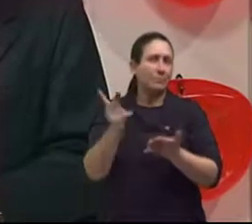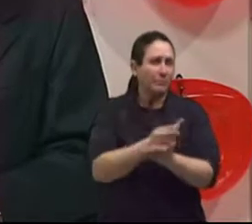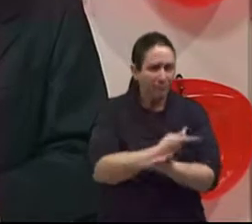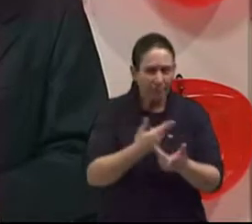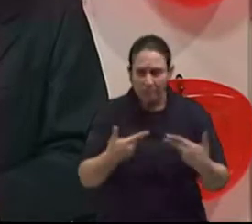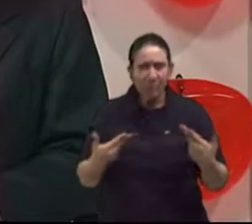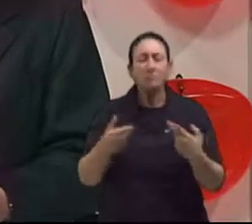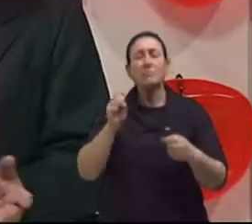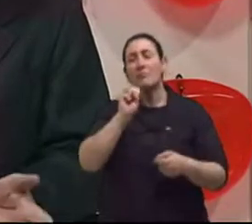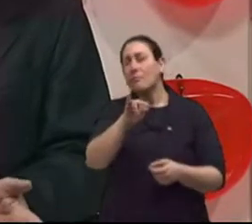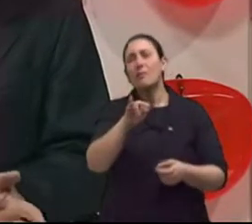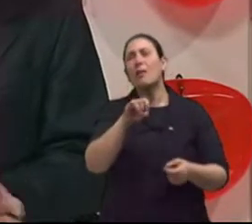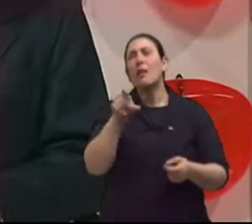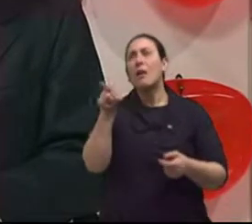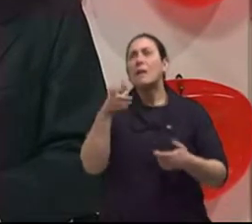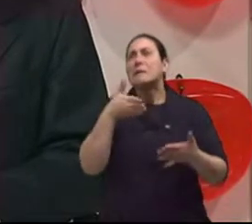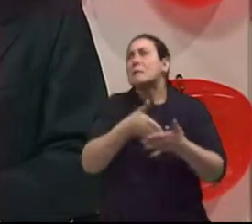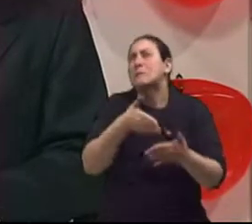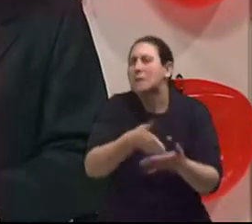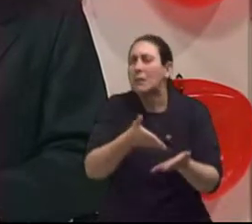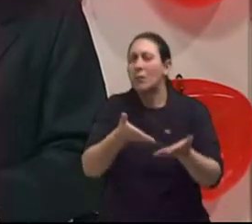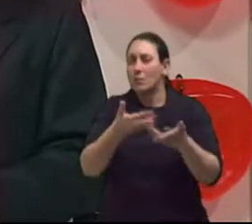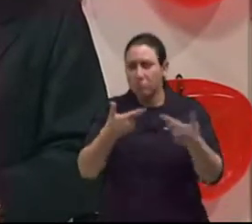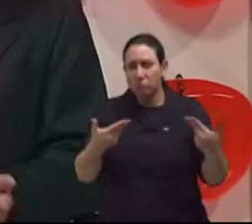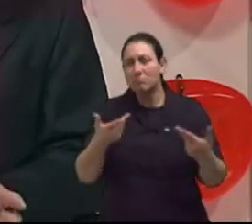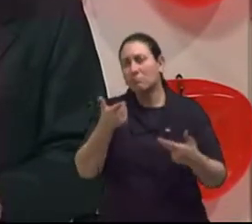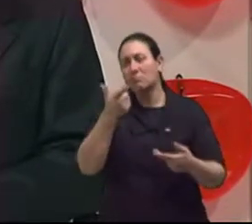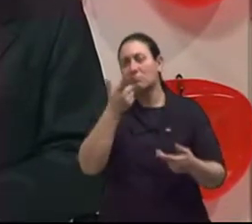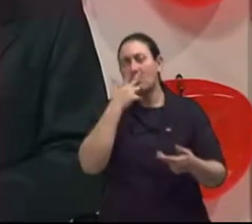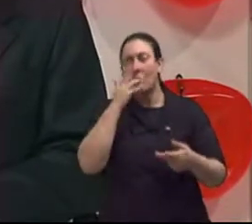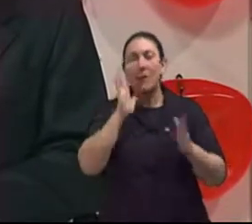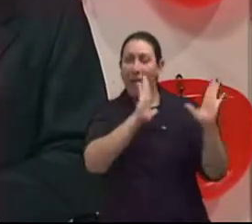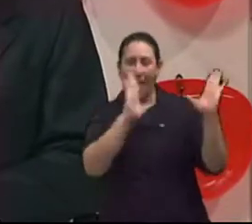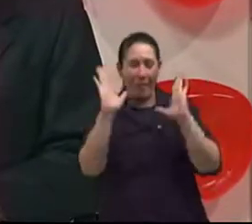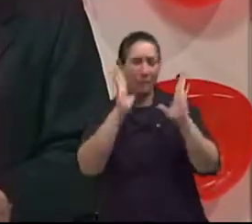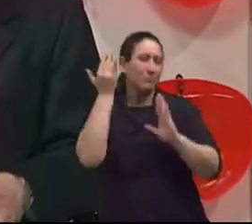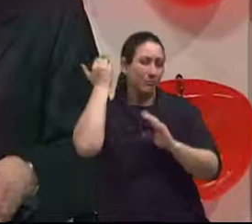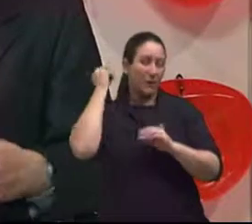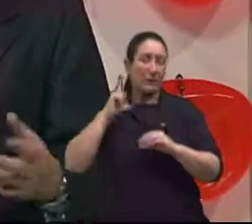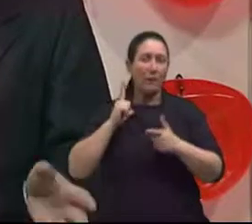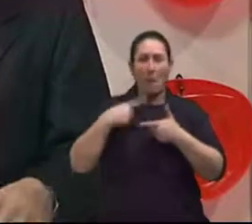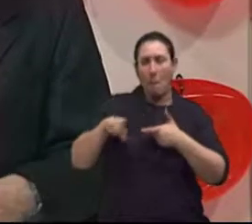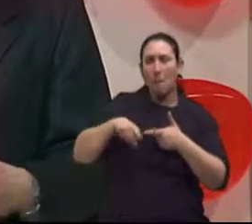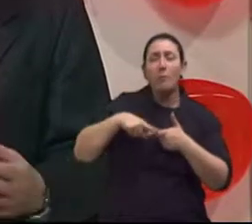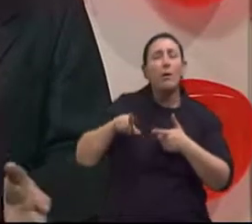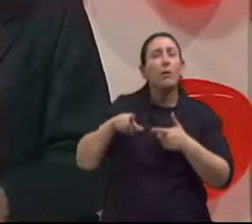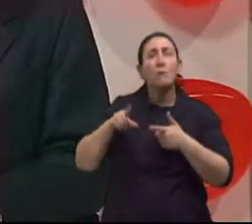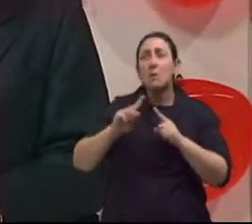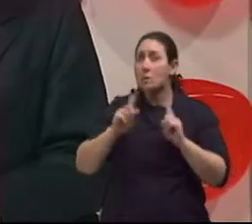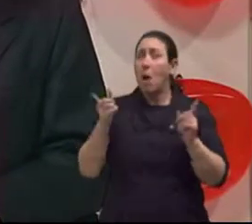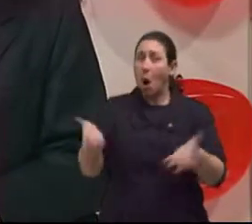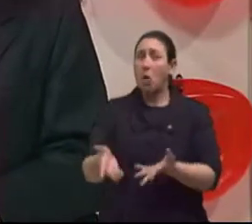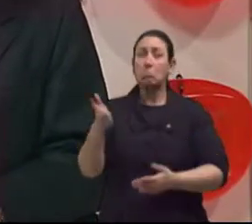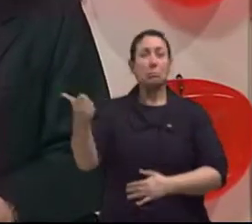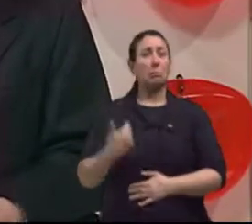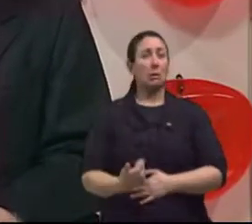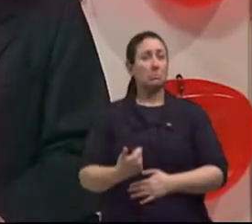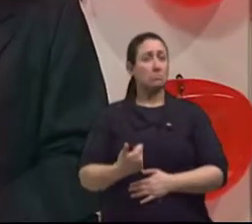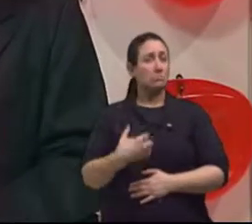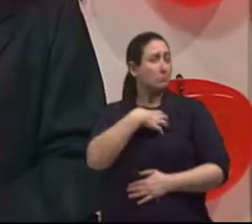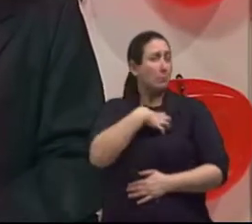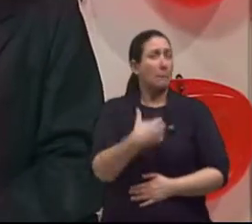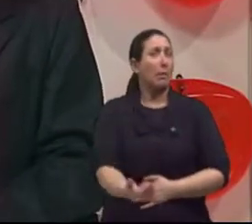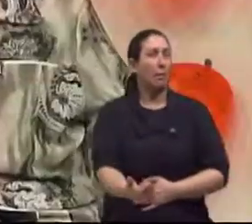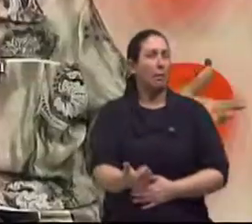algumas limitações, que nem no caso dela, por uma época ela teve algumas limitações, hoje ela está bem, convive muito bem e está